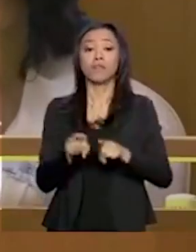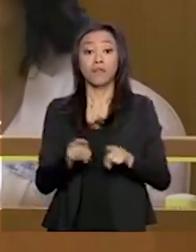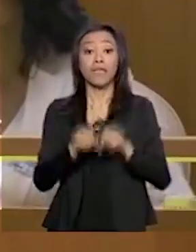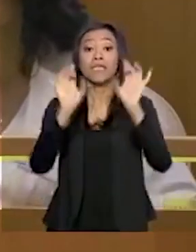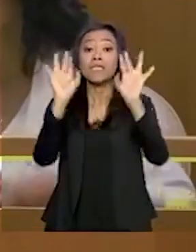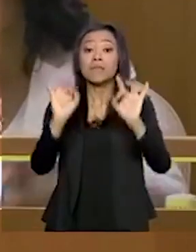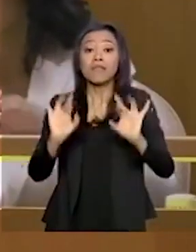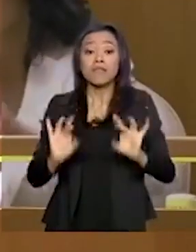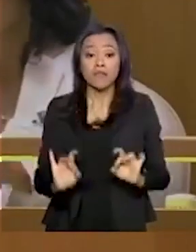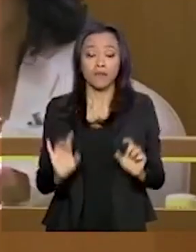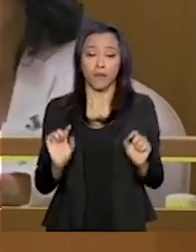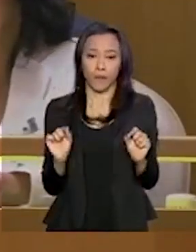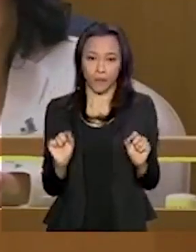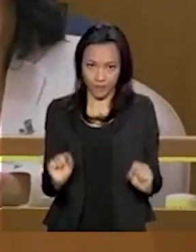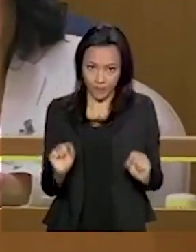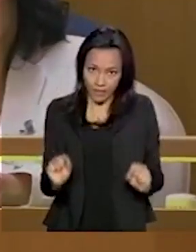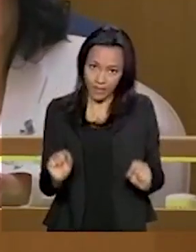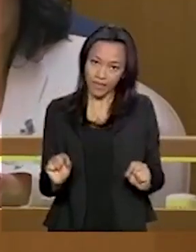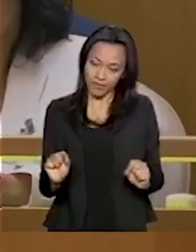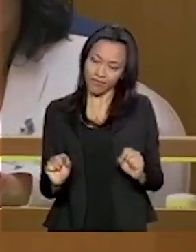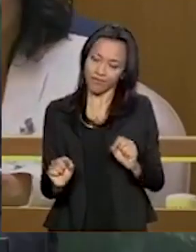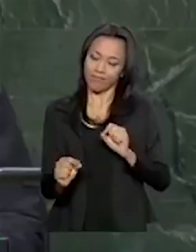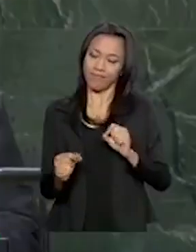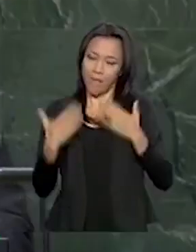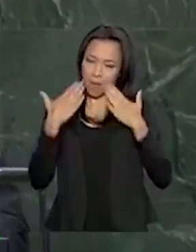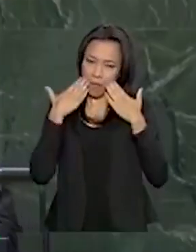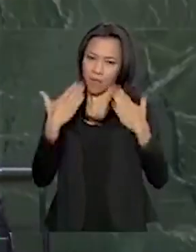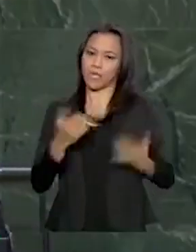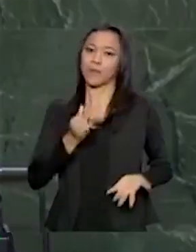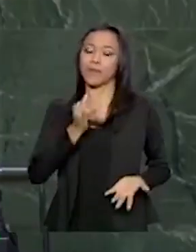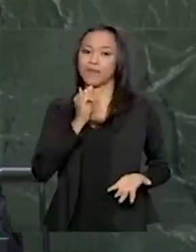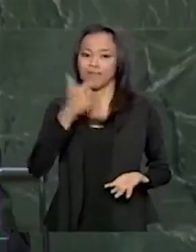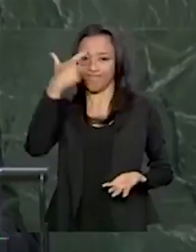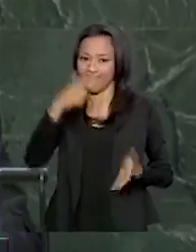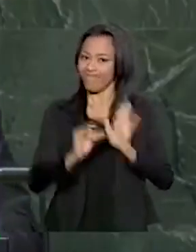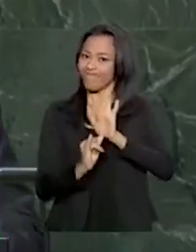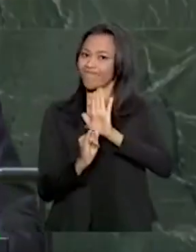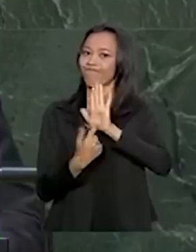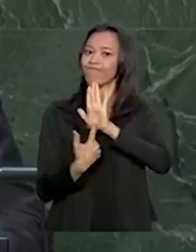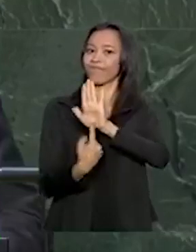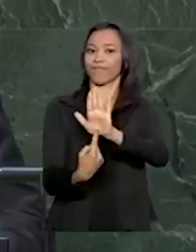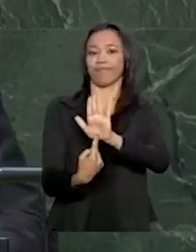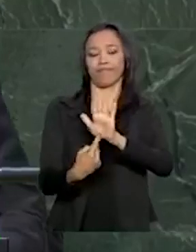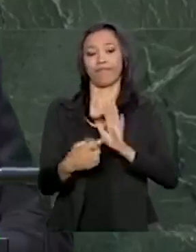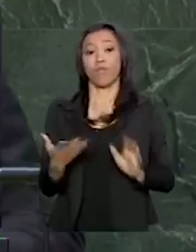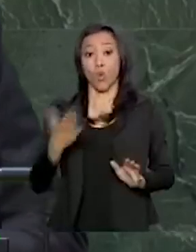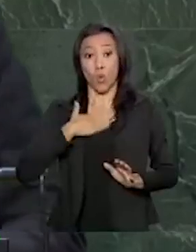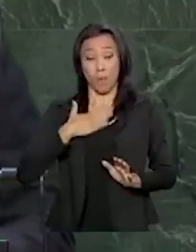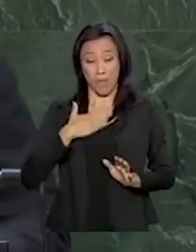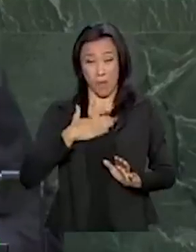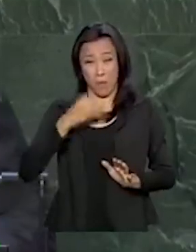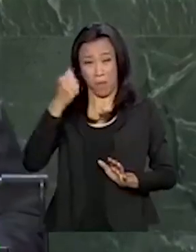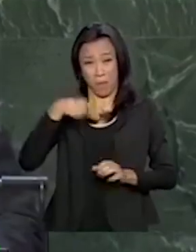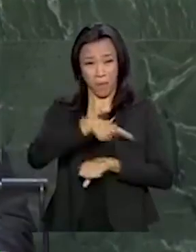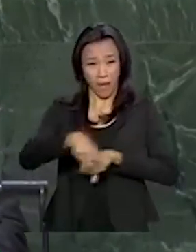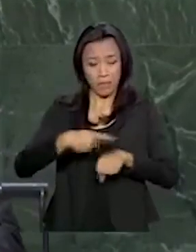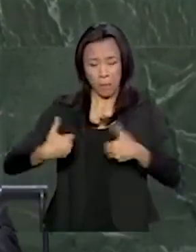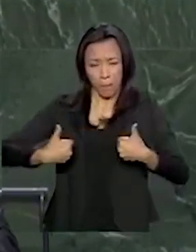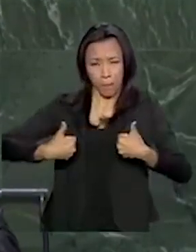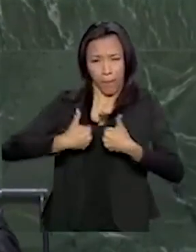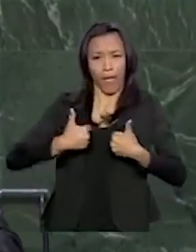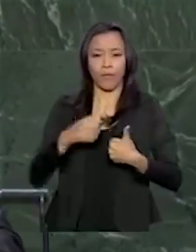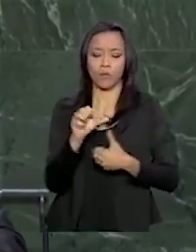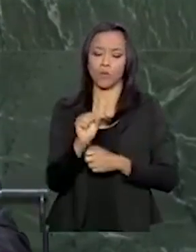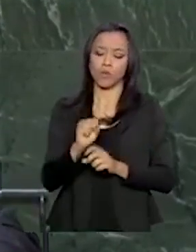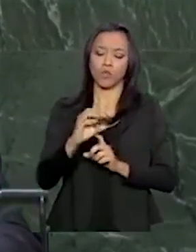em especial, pelo exemplo. Meu país esteve muito próximo do socialismo, o que nos